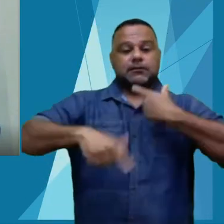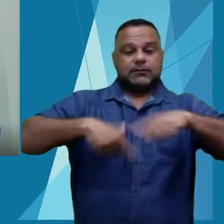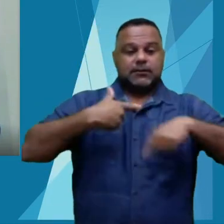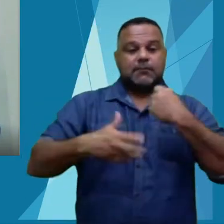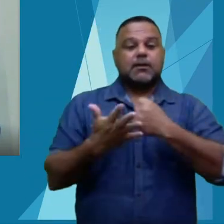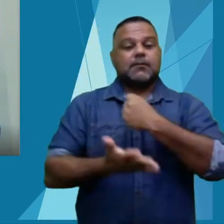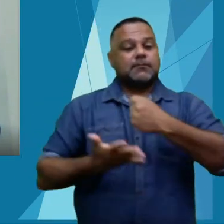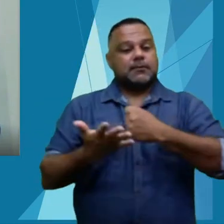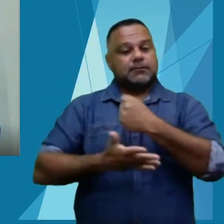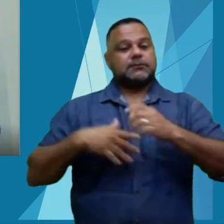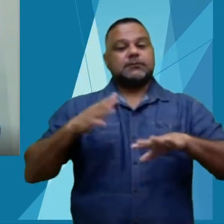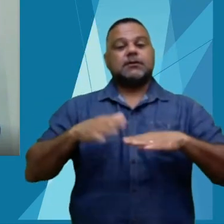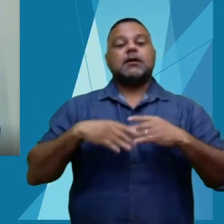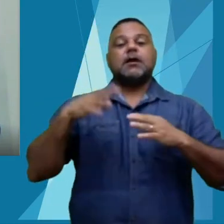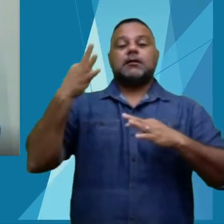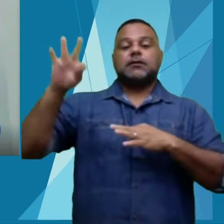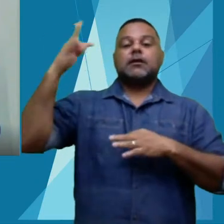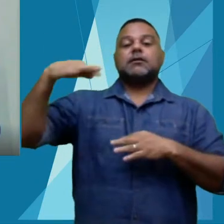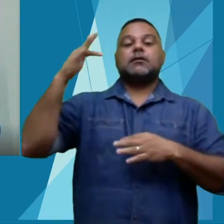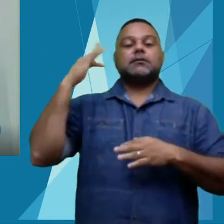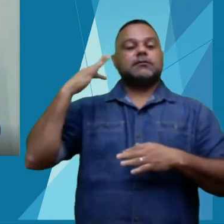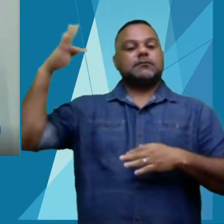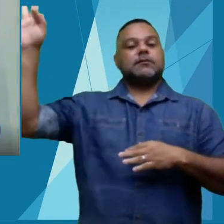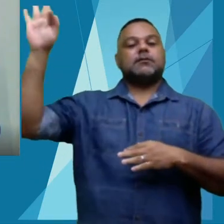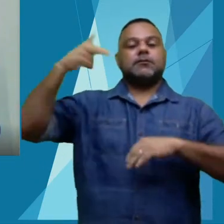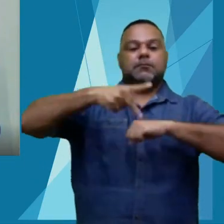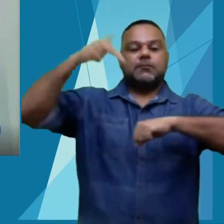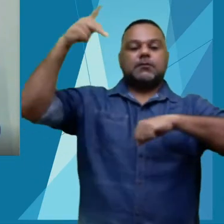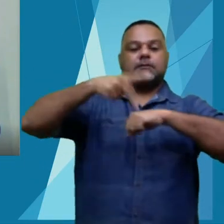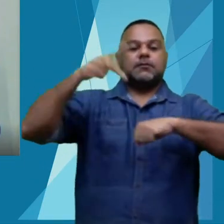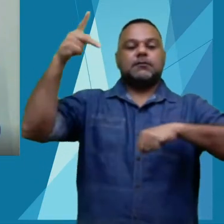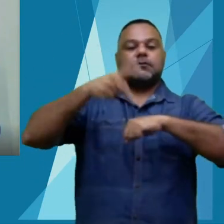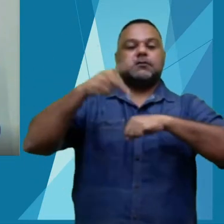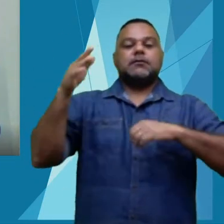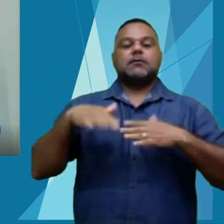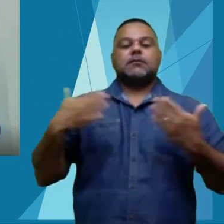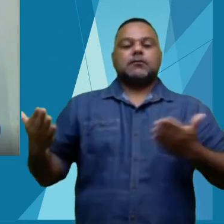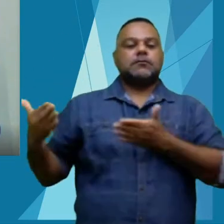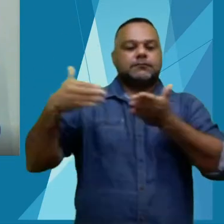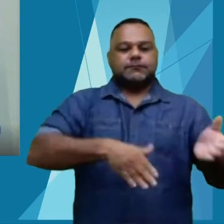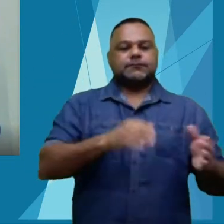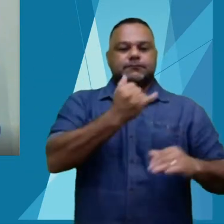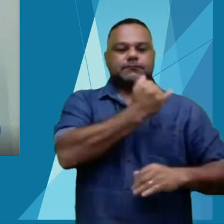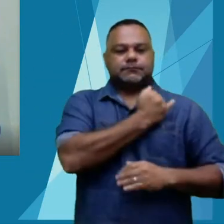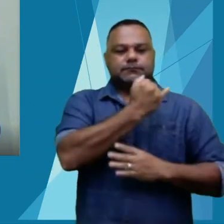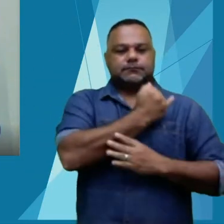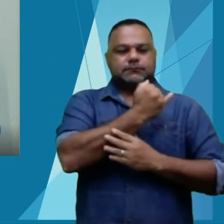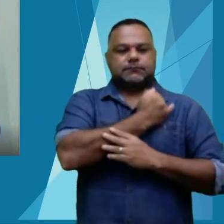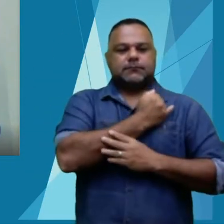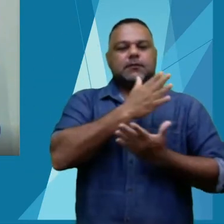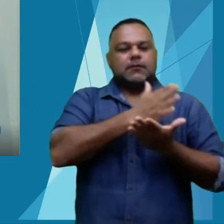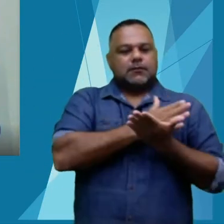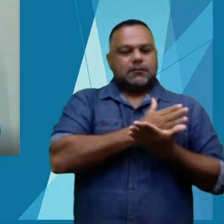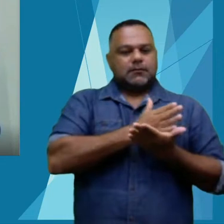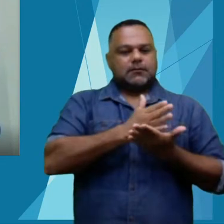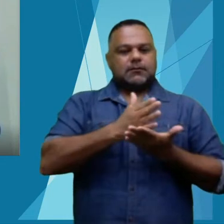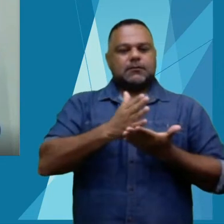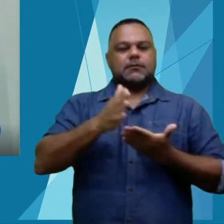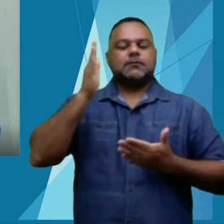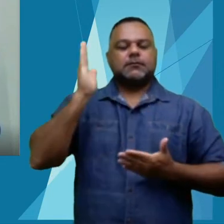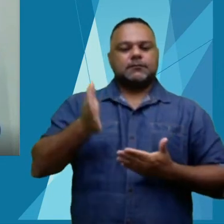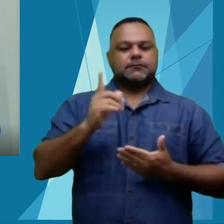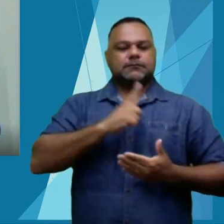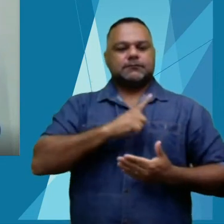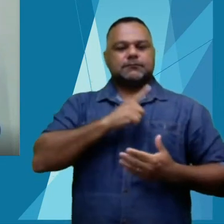básica, técnica superior e pós-graduação. Então, quando eles chegam na nossa instituição, já desde o início, já tem